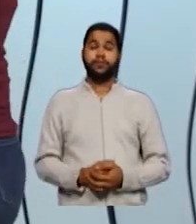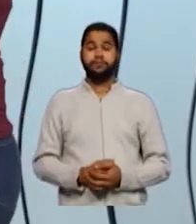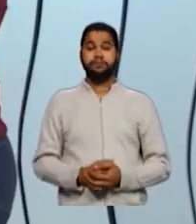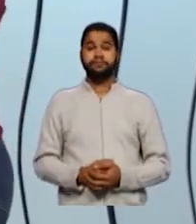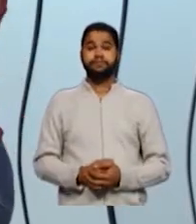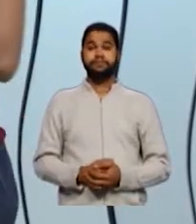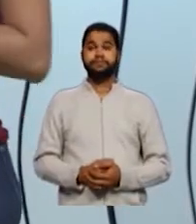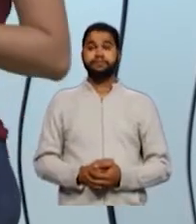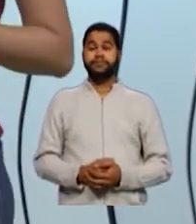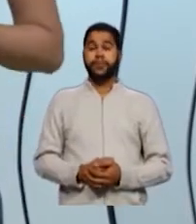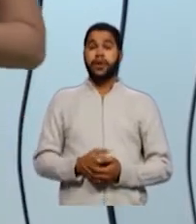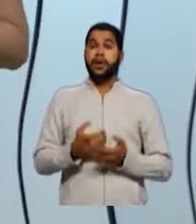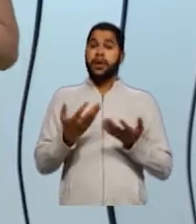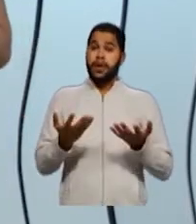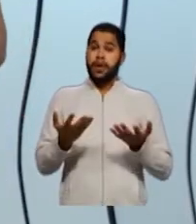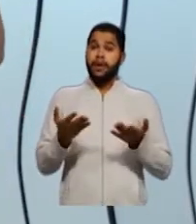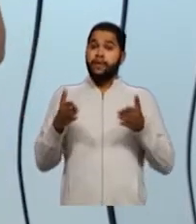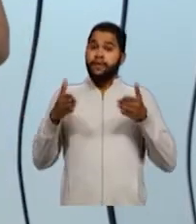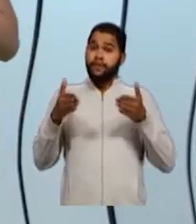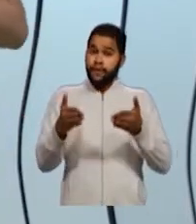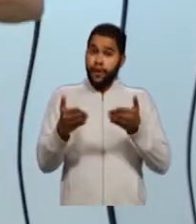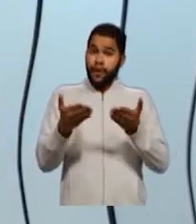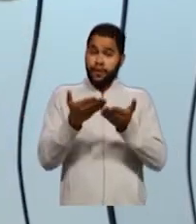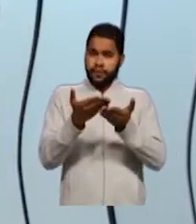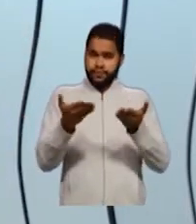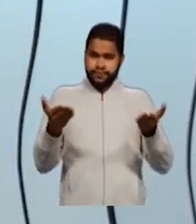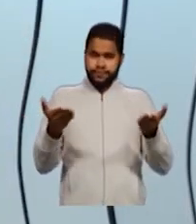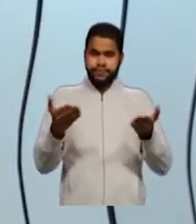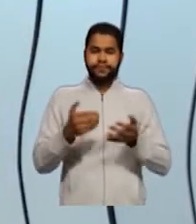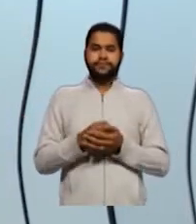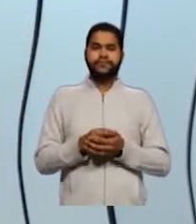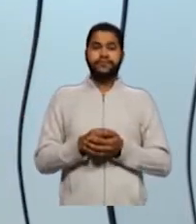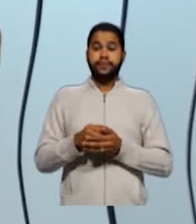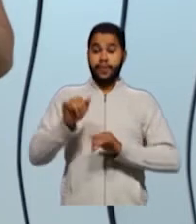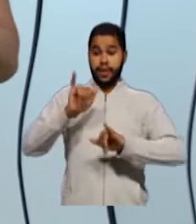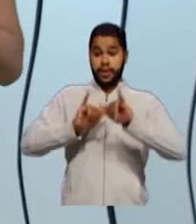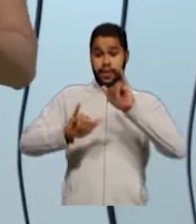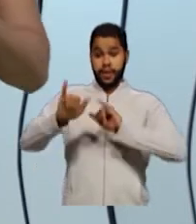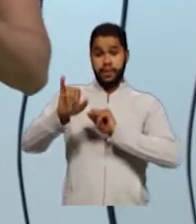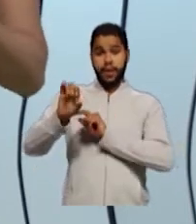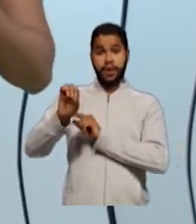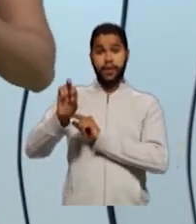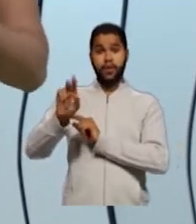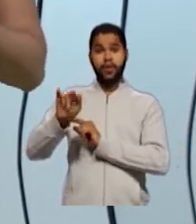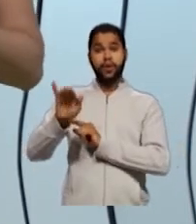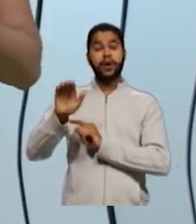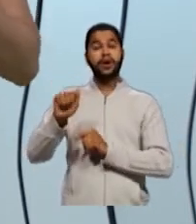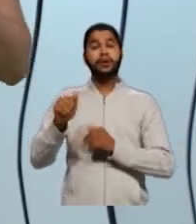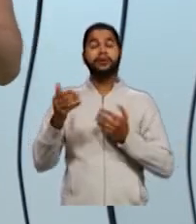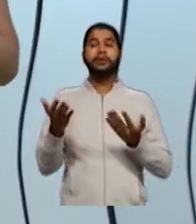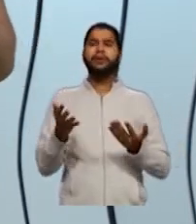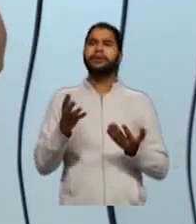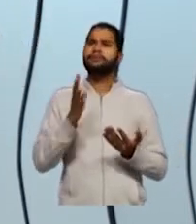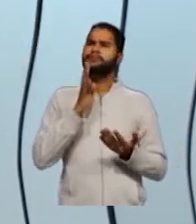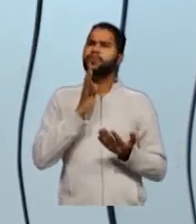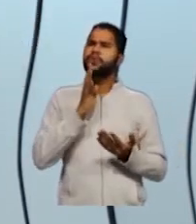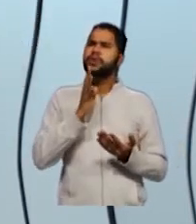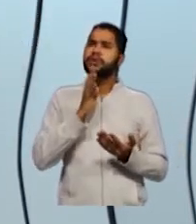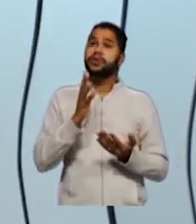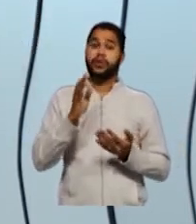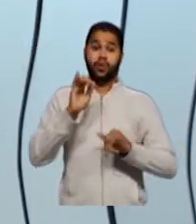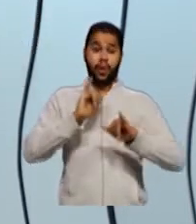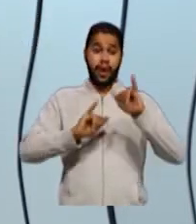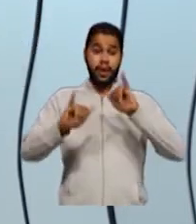Uma coisa que eu quero ressaltar para vocês é, a química orgânica hoje, ela é conhecida como a química que